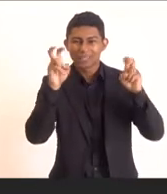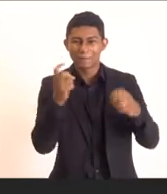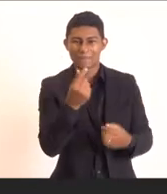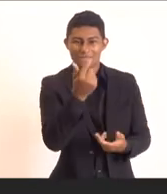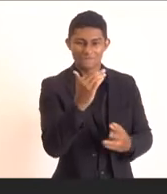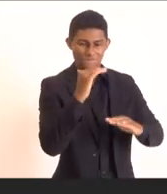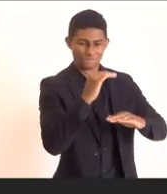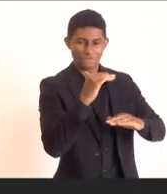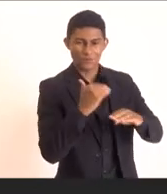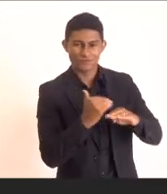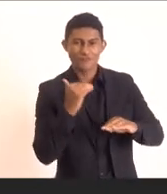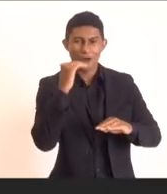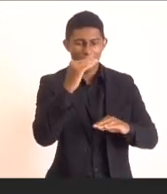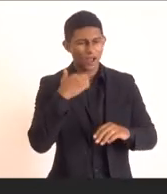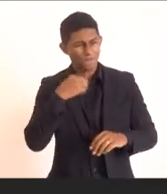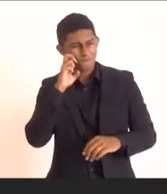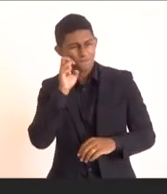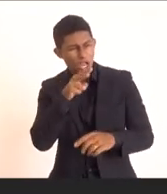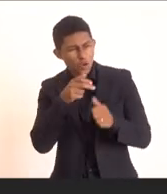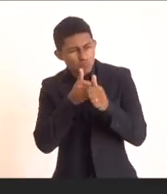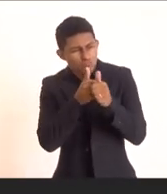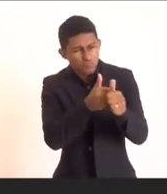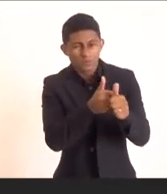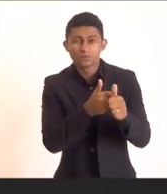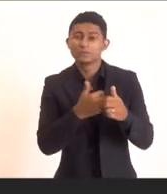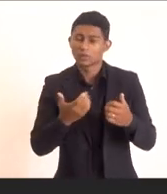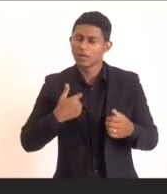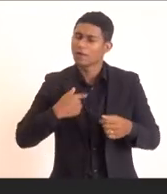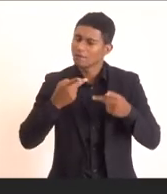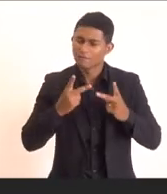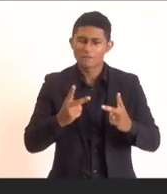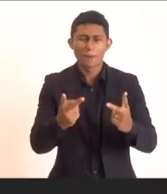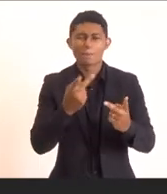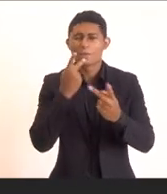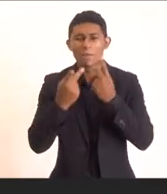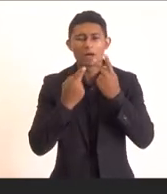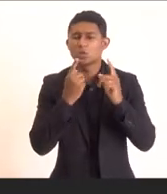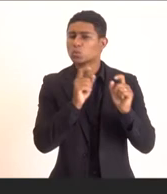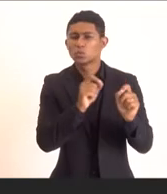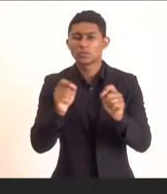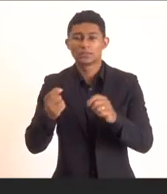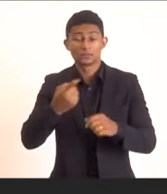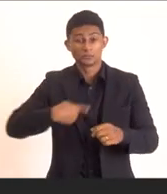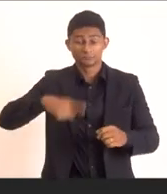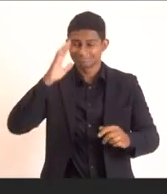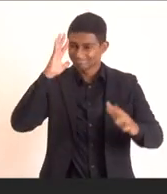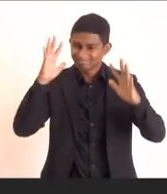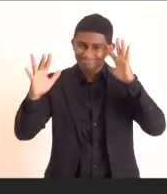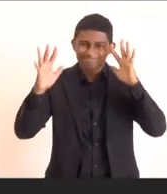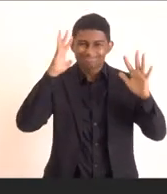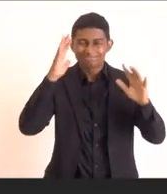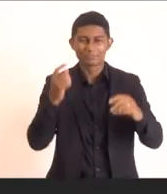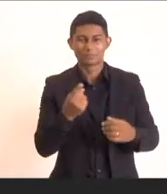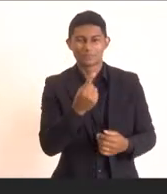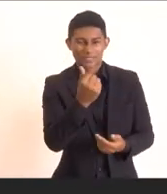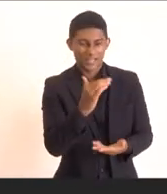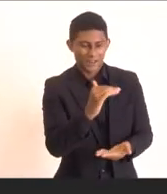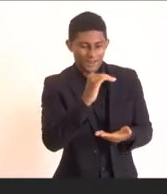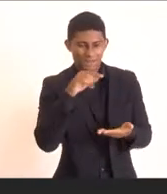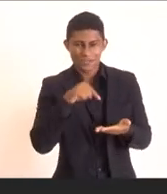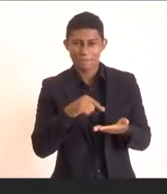para a gente cada vez mais e é quase um mantra que eu sempre falo, a possibilidade da gente pensar nos investimentos de